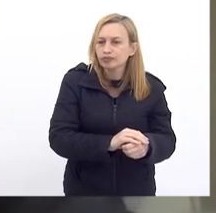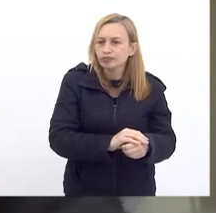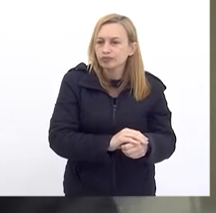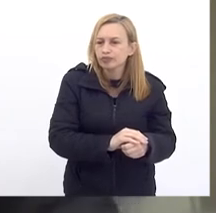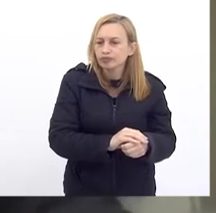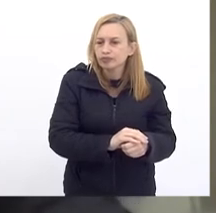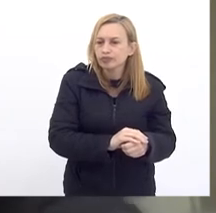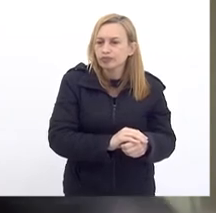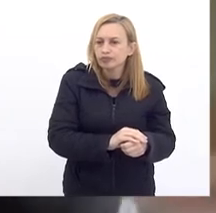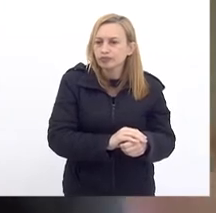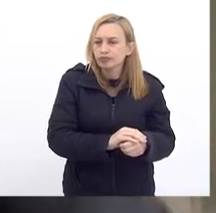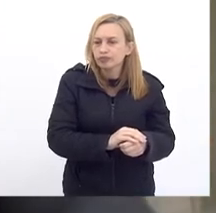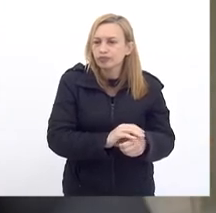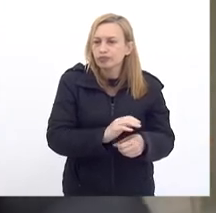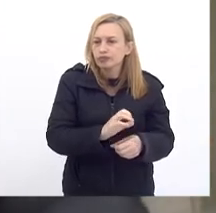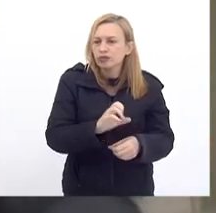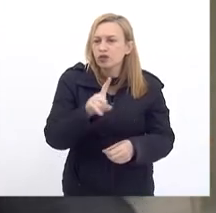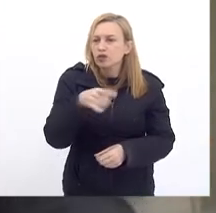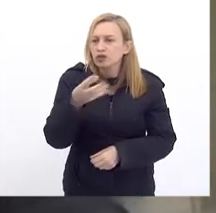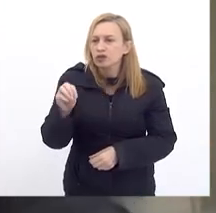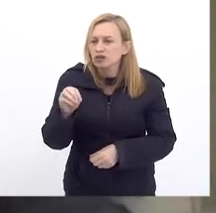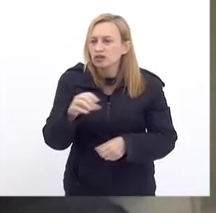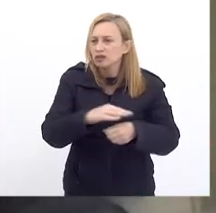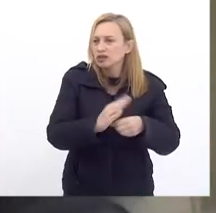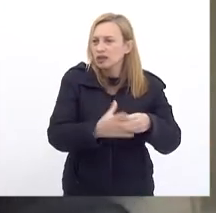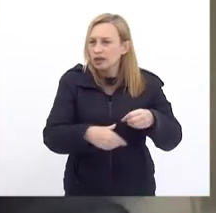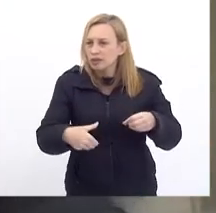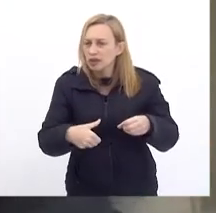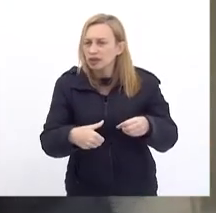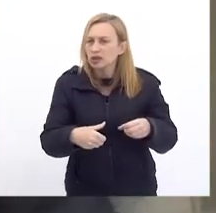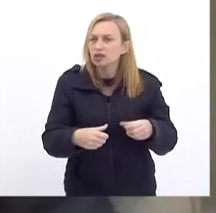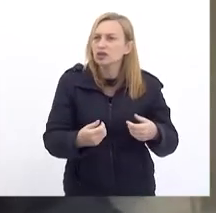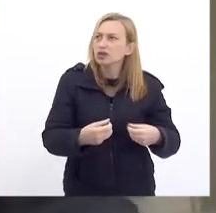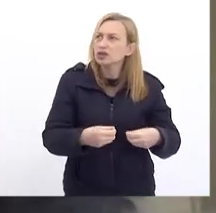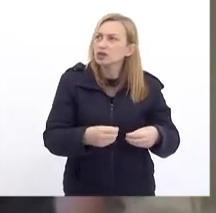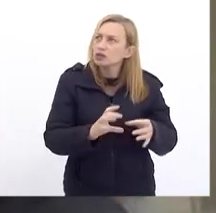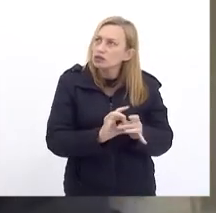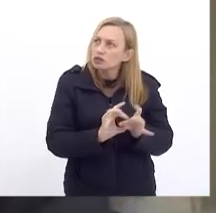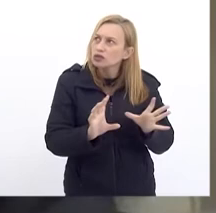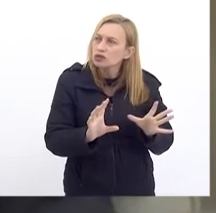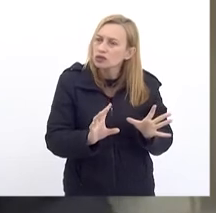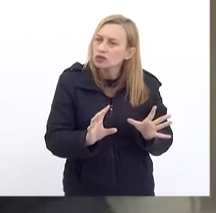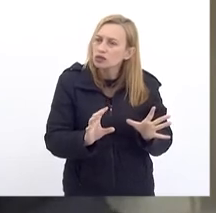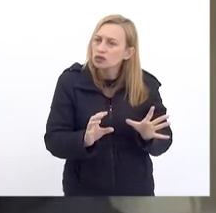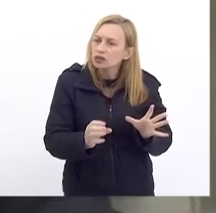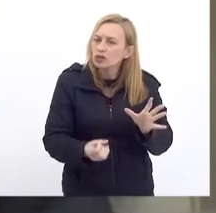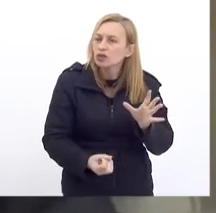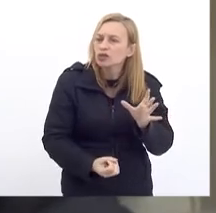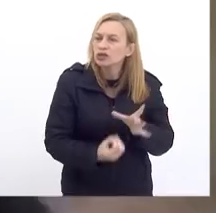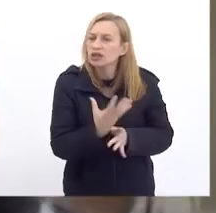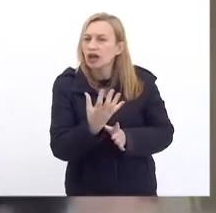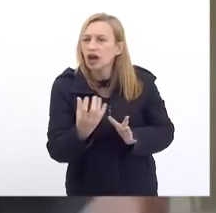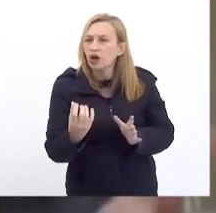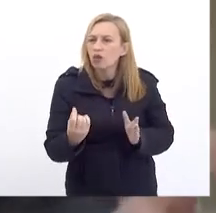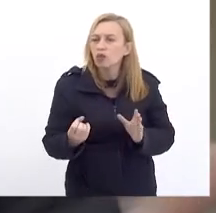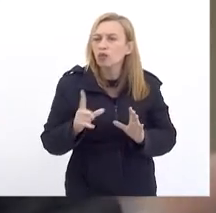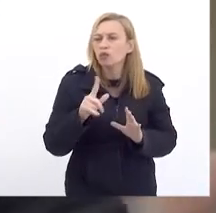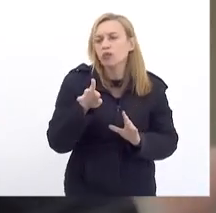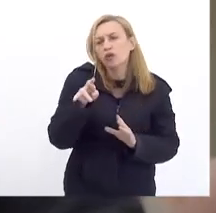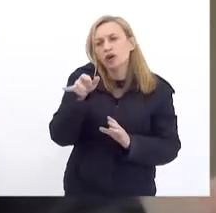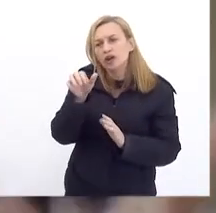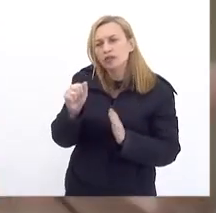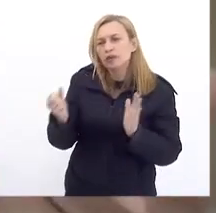fôlego Um fôlego Para que nós Pudéssemos Criar Um programa Pacto E a segunda